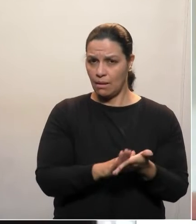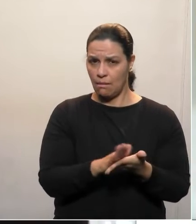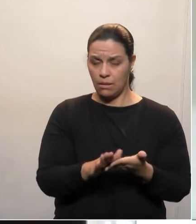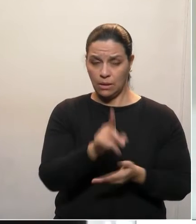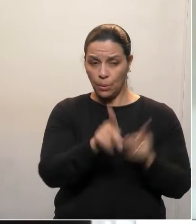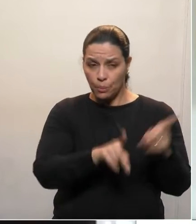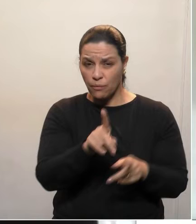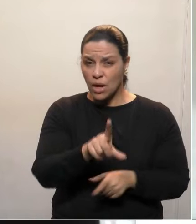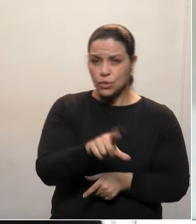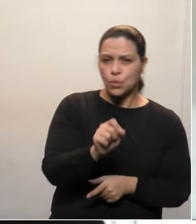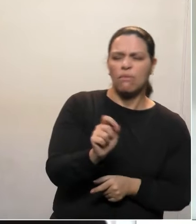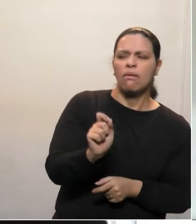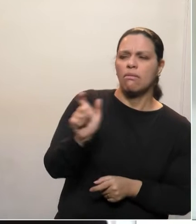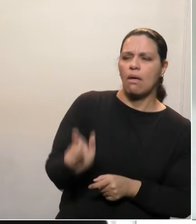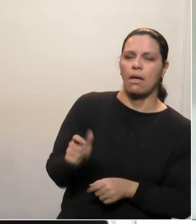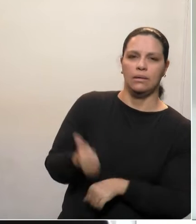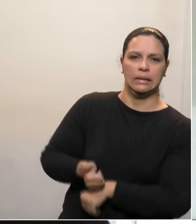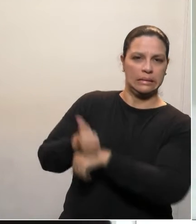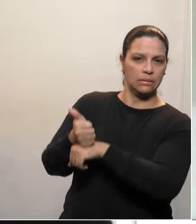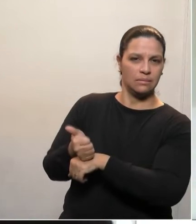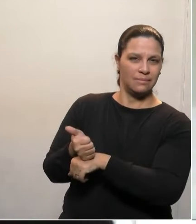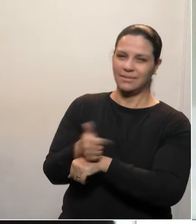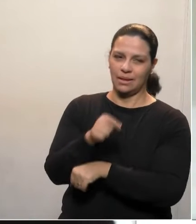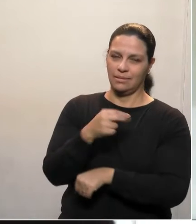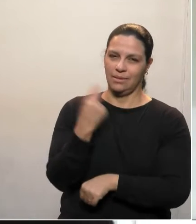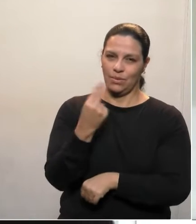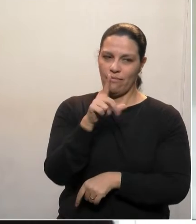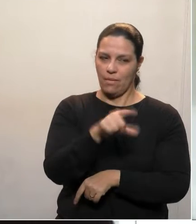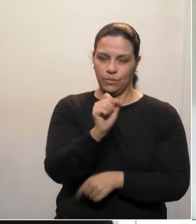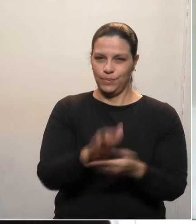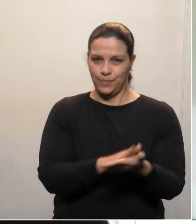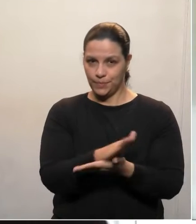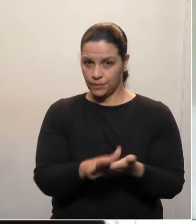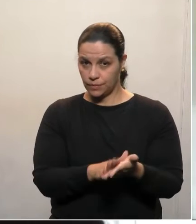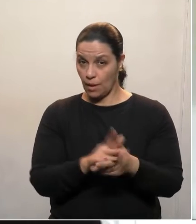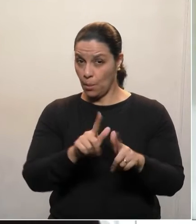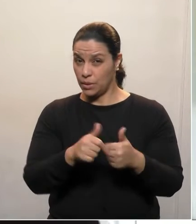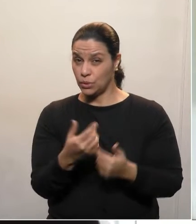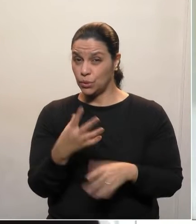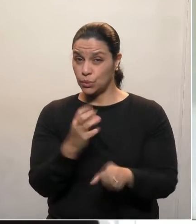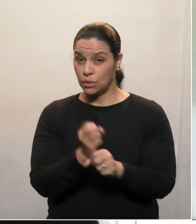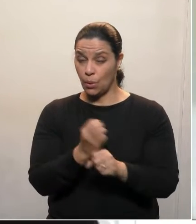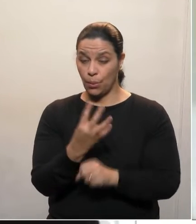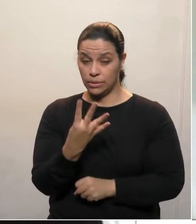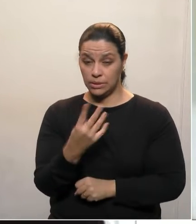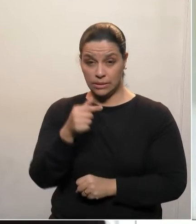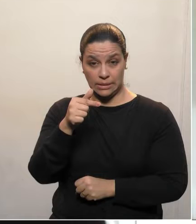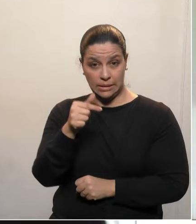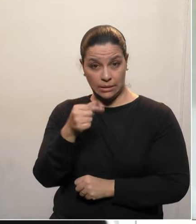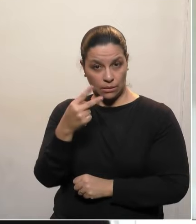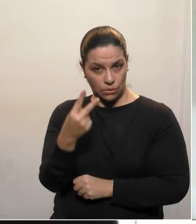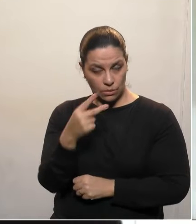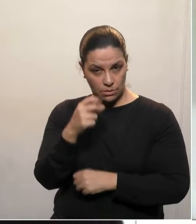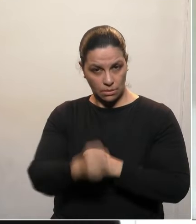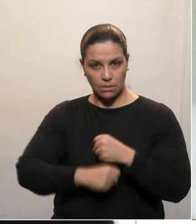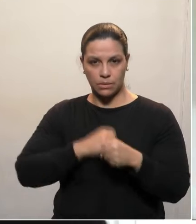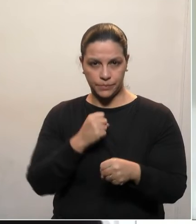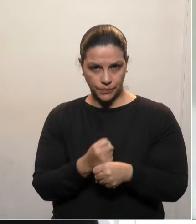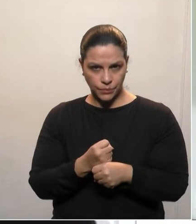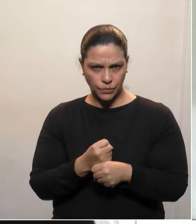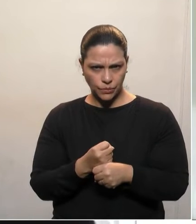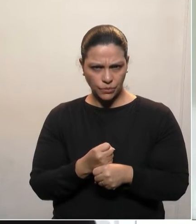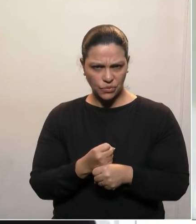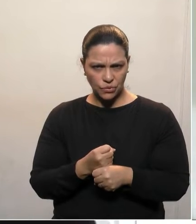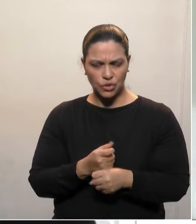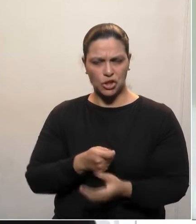do nosso povo de escolher o seu presidente. Então, esses 472 anos de